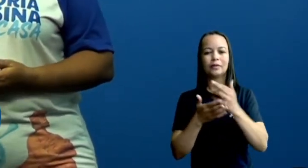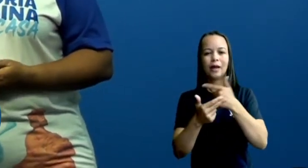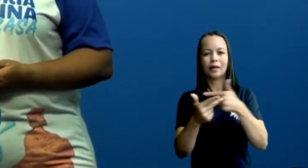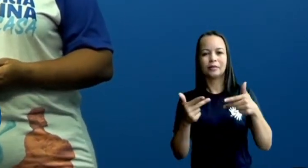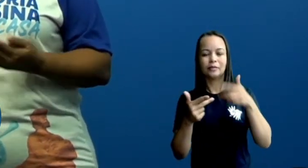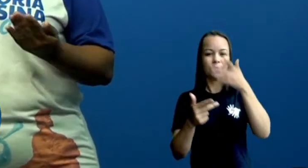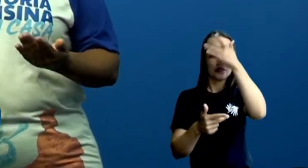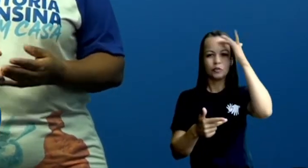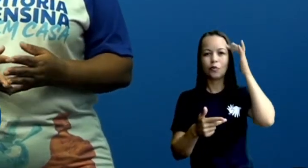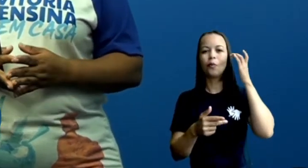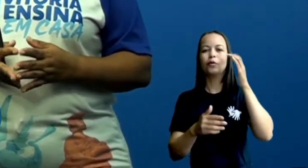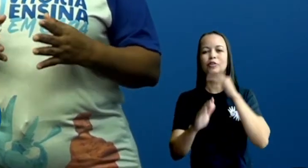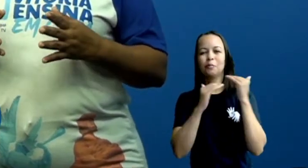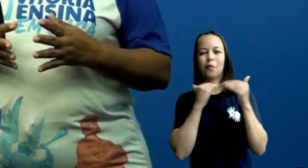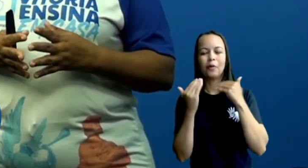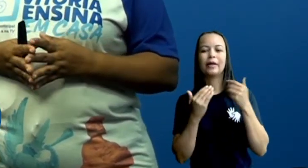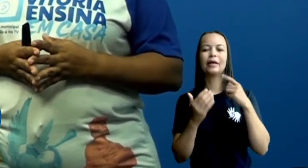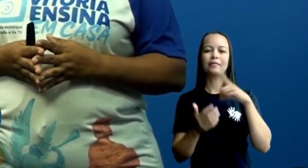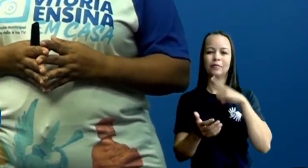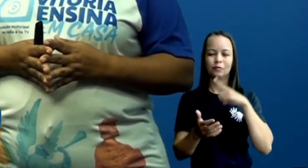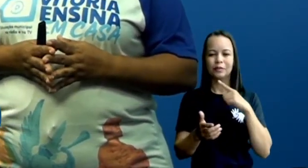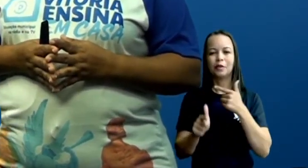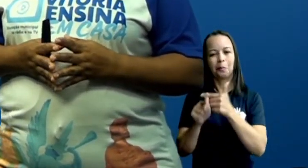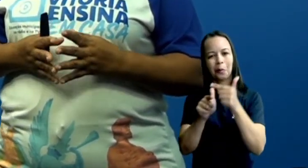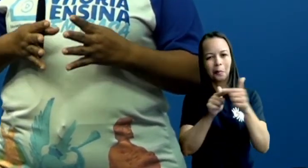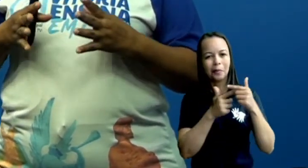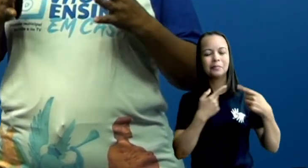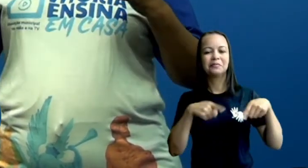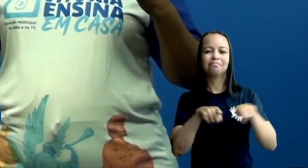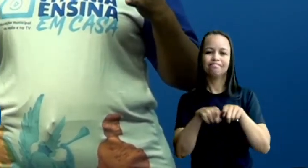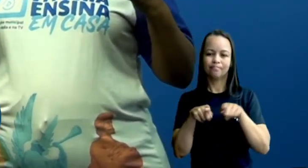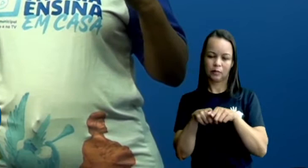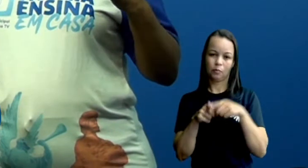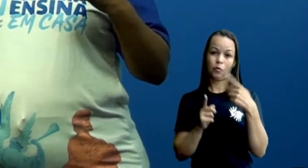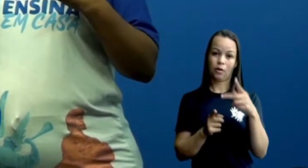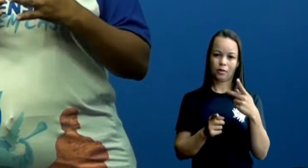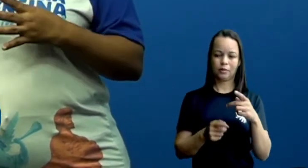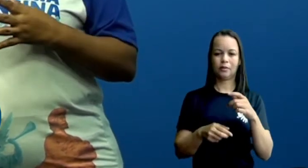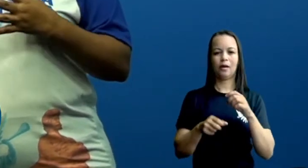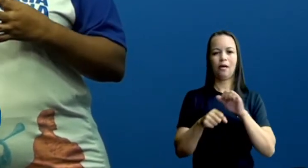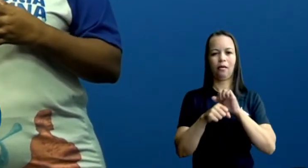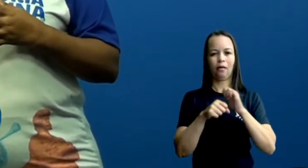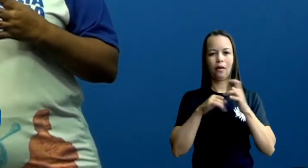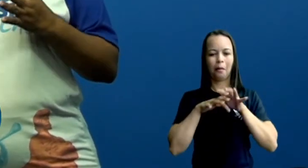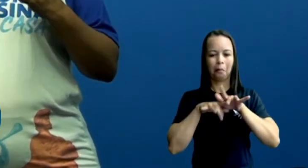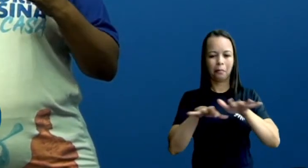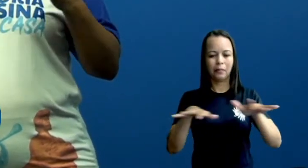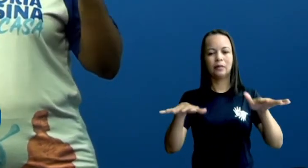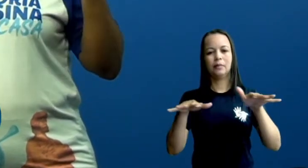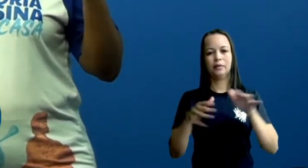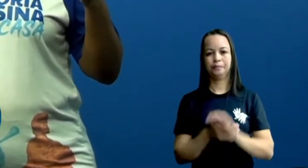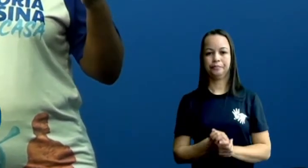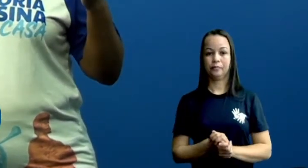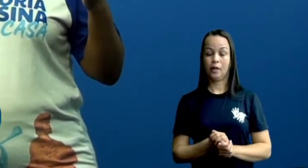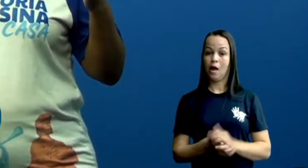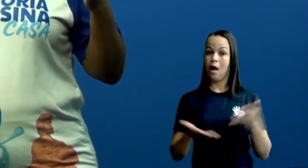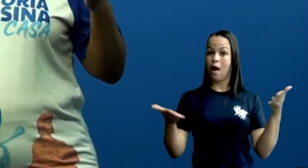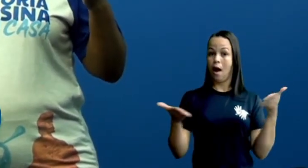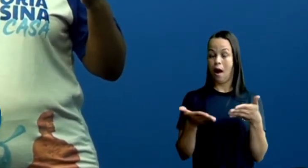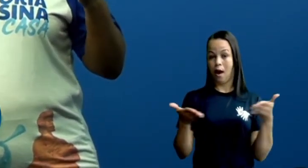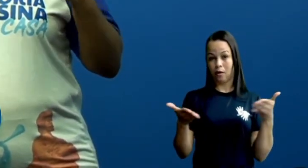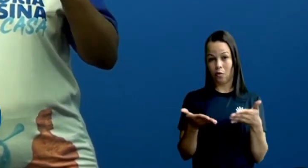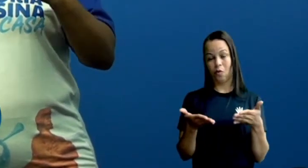que foram acometidas por essa epidemia. Agora nós estamos vivendo a pandemia.